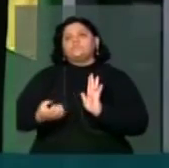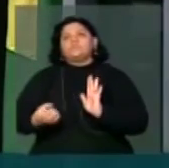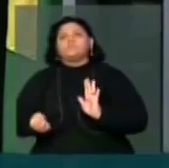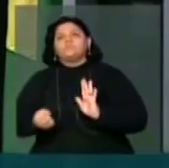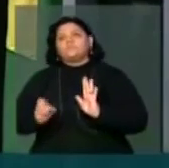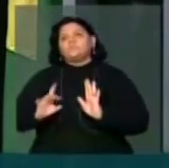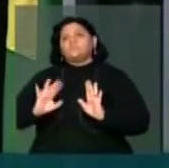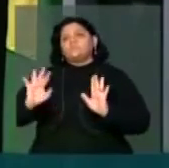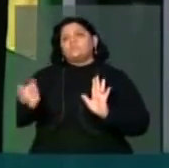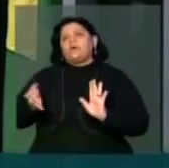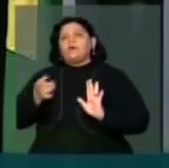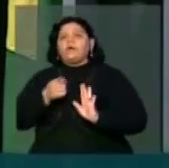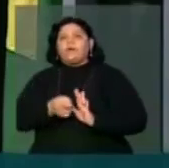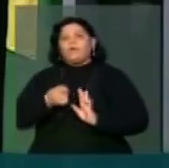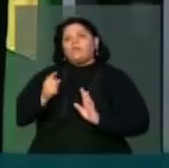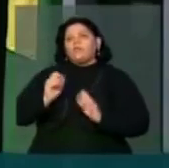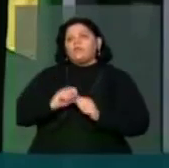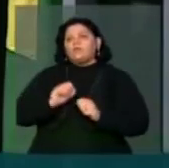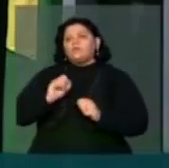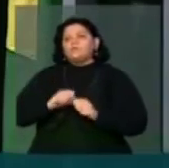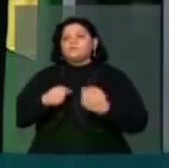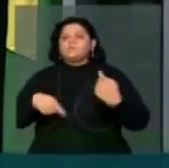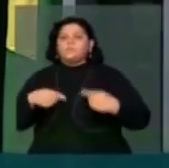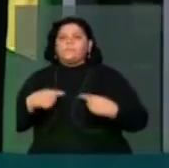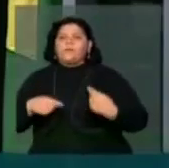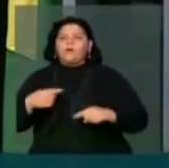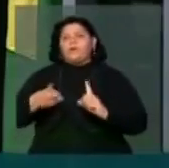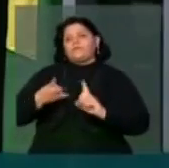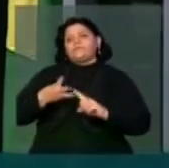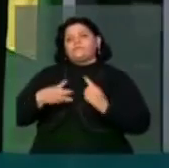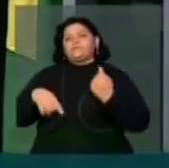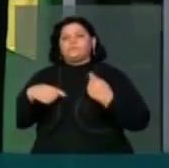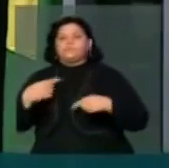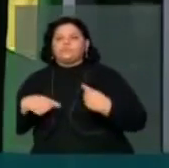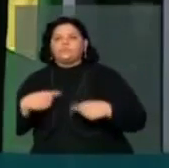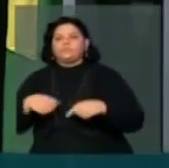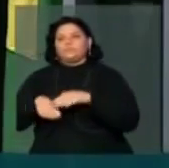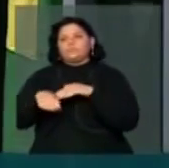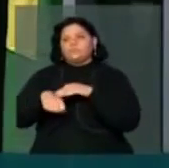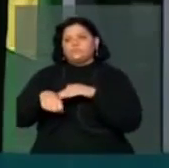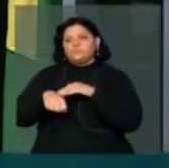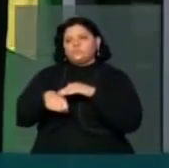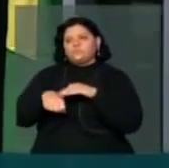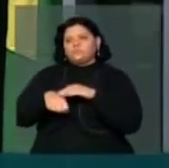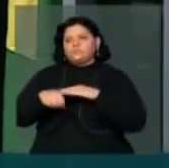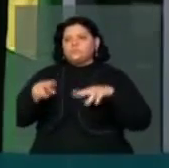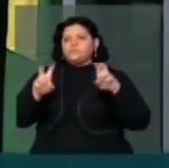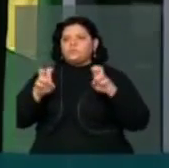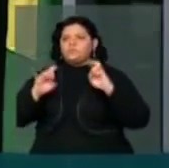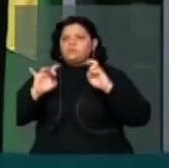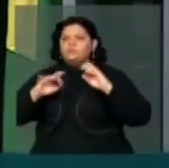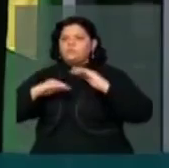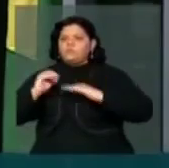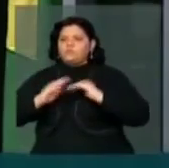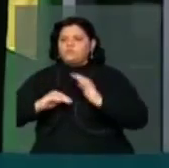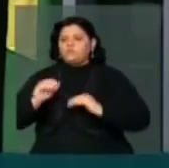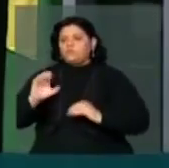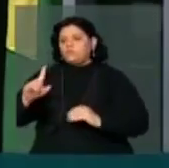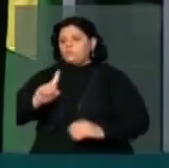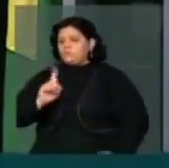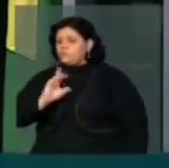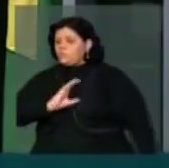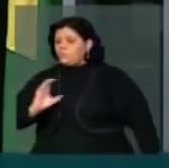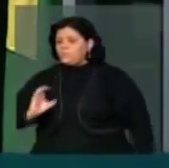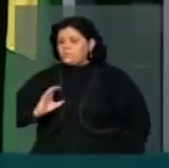admitir que ela venha para o debate, que ela venha para a discussão. É claro que não é lá na Comissão de Justiça que vai fazer a